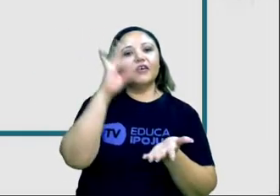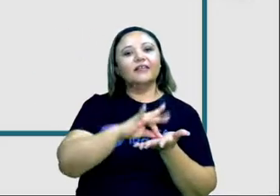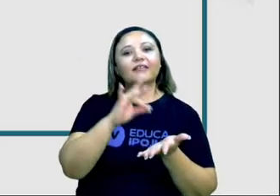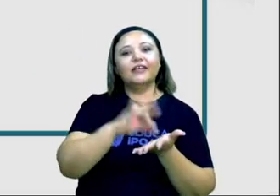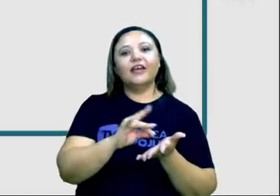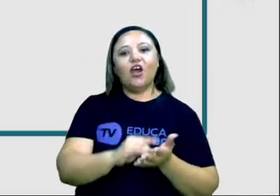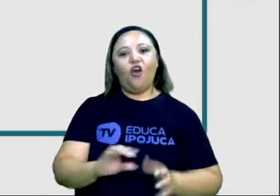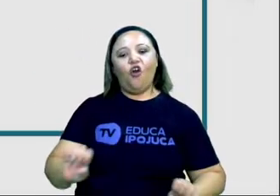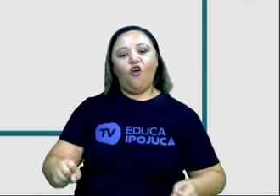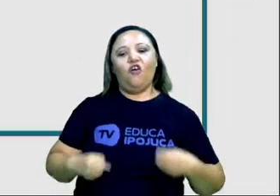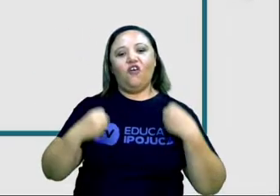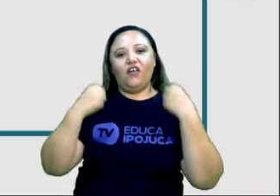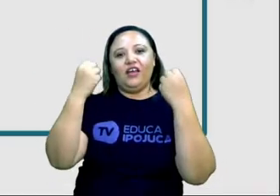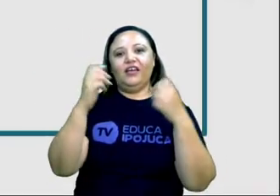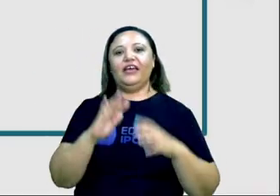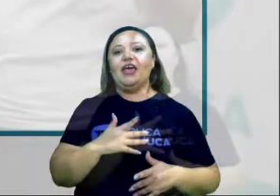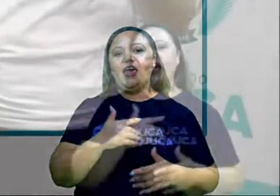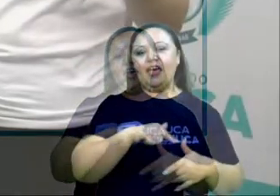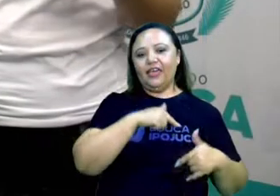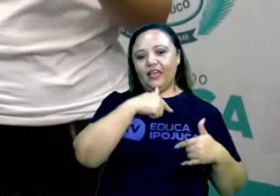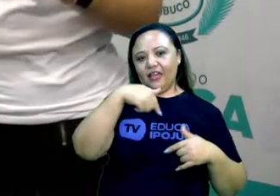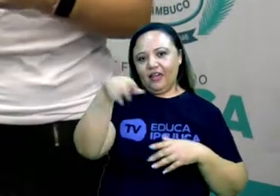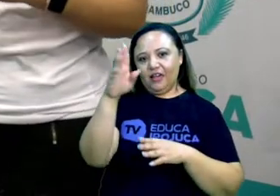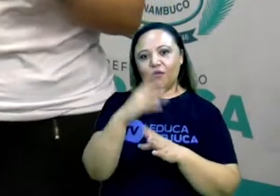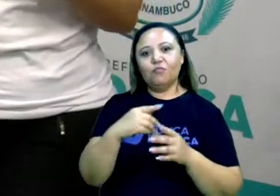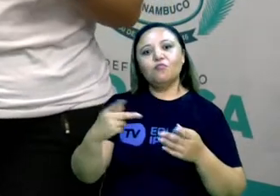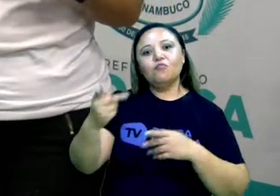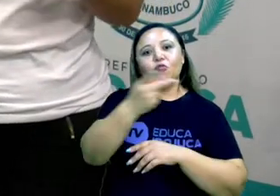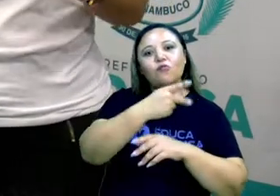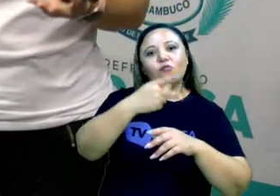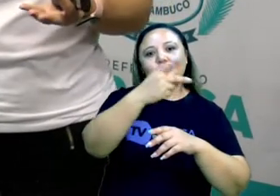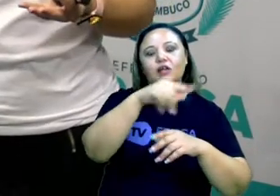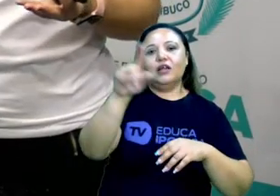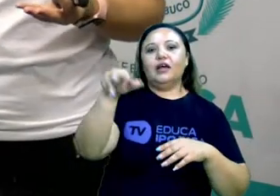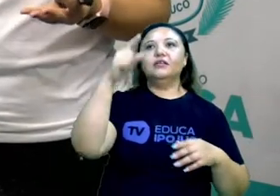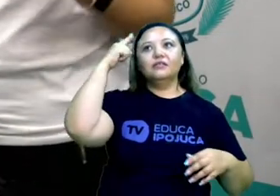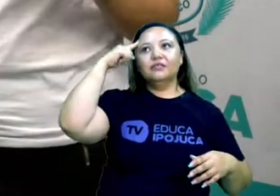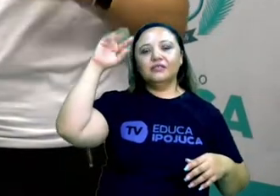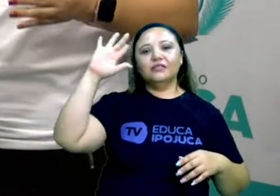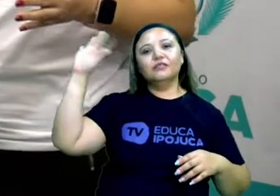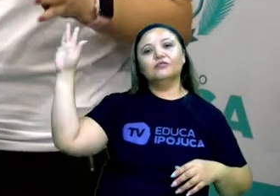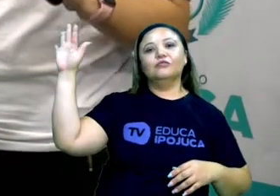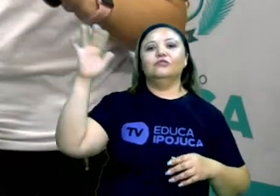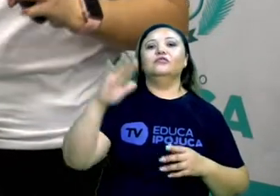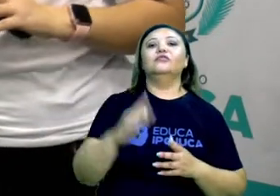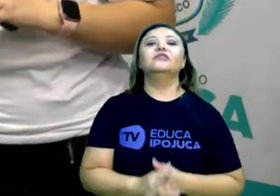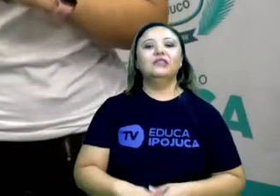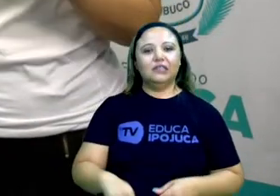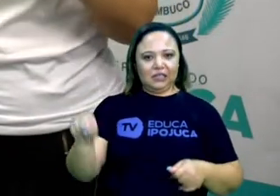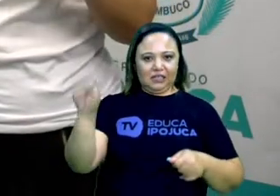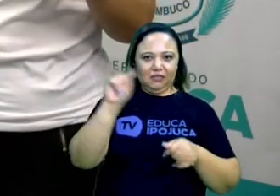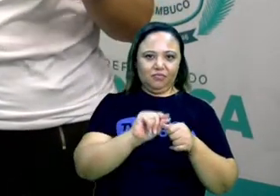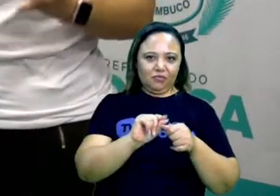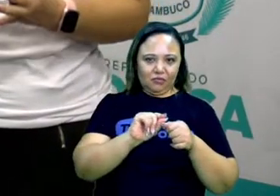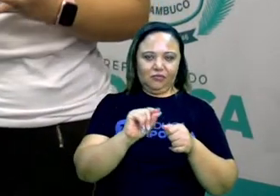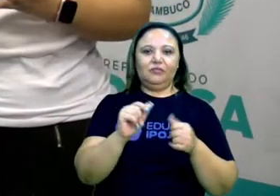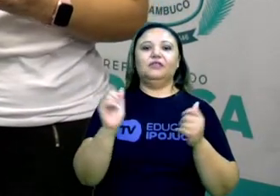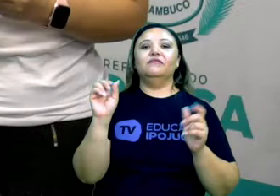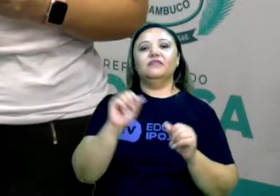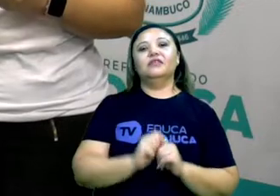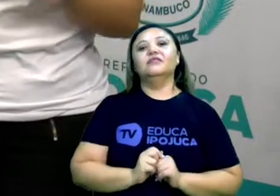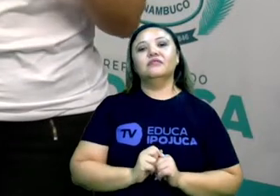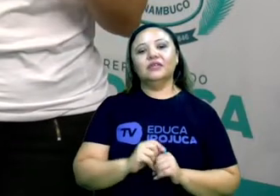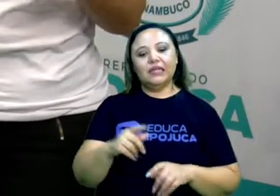dizem que ele é impossível. Então sonhos são sonhos, eles podem ser realizados, é só a gente correr